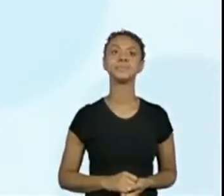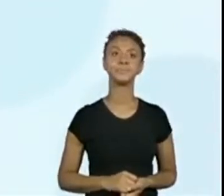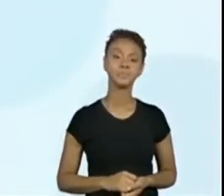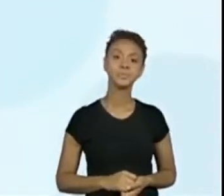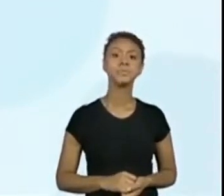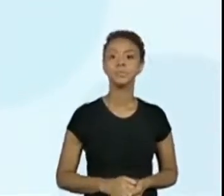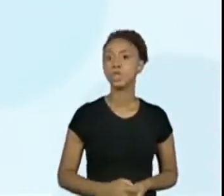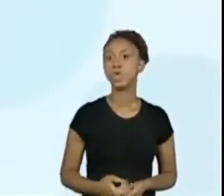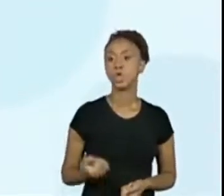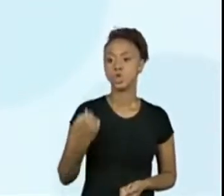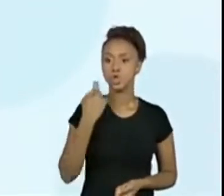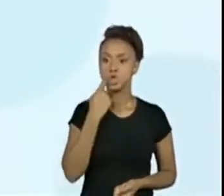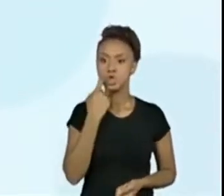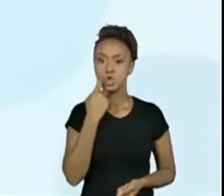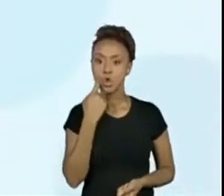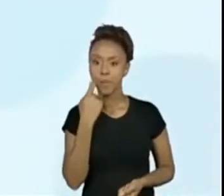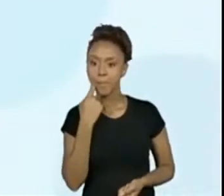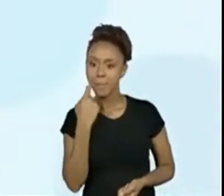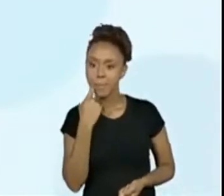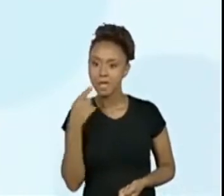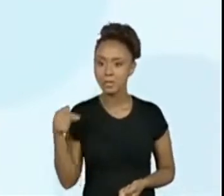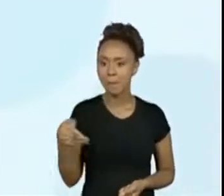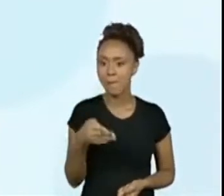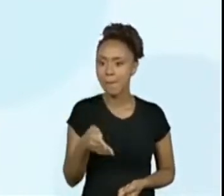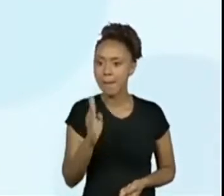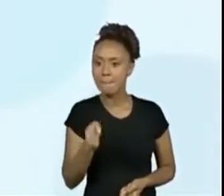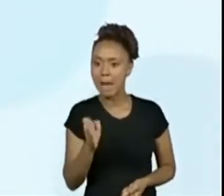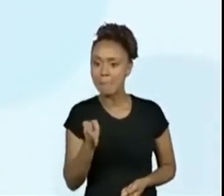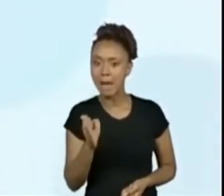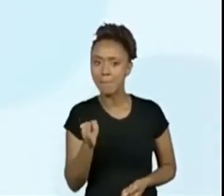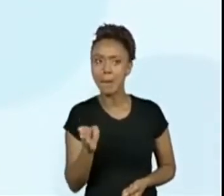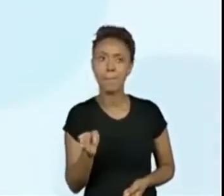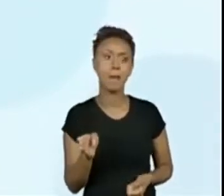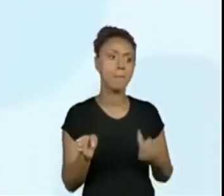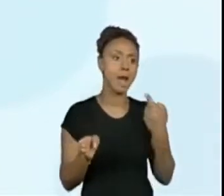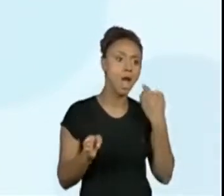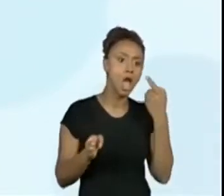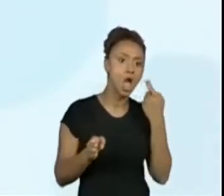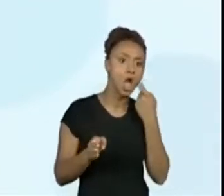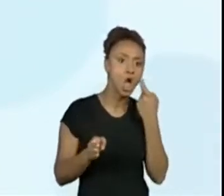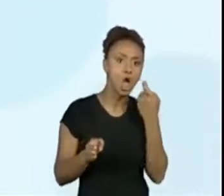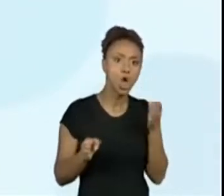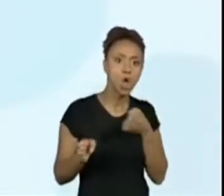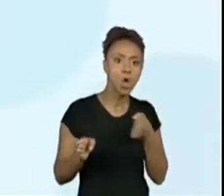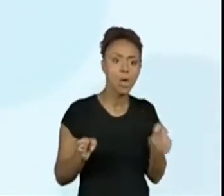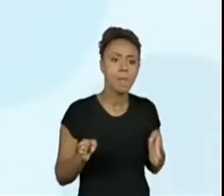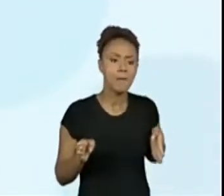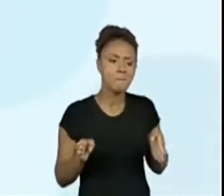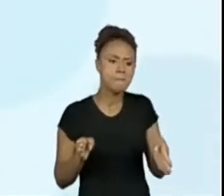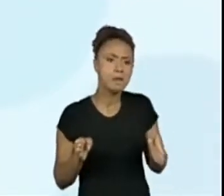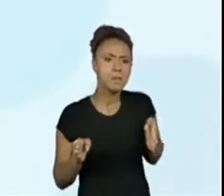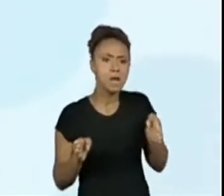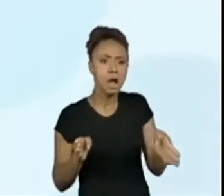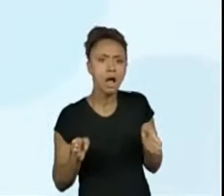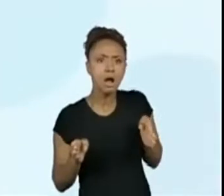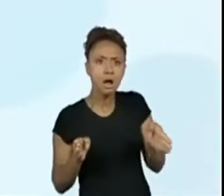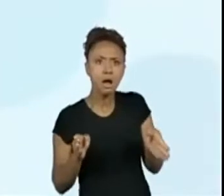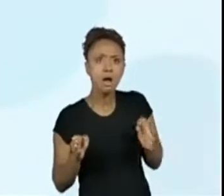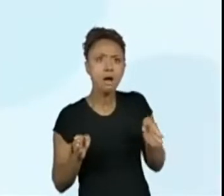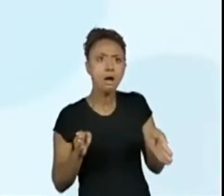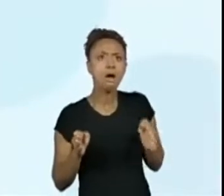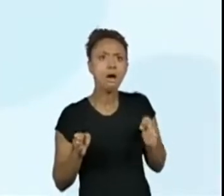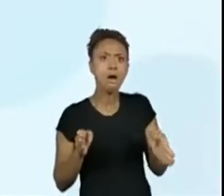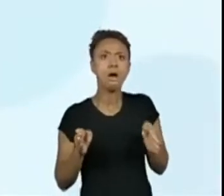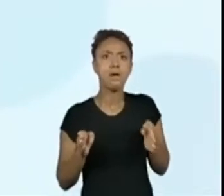Enquanto o peixe martelo bate, toque, toque, toque, peixe serra, vai serrando. Roque, roque, roque, roque.